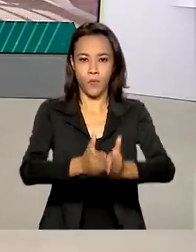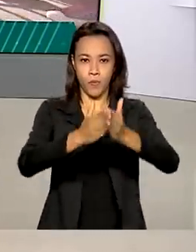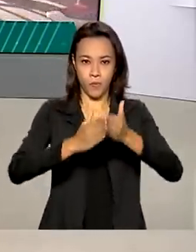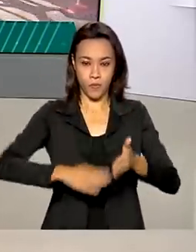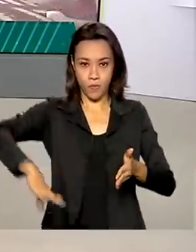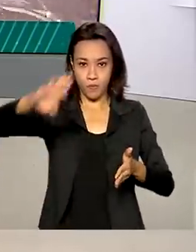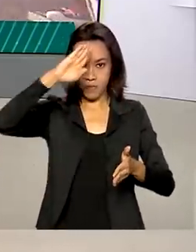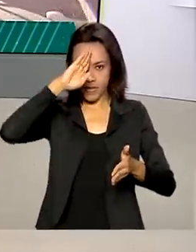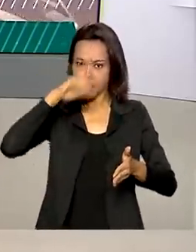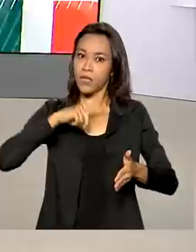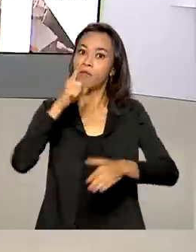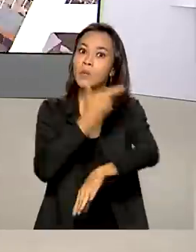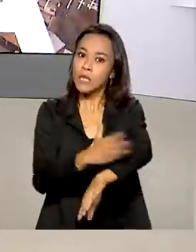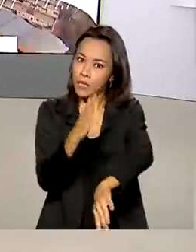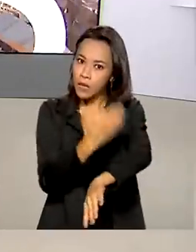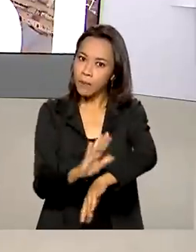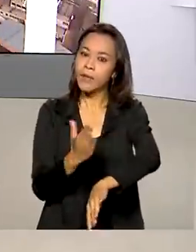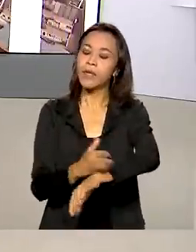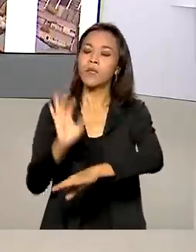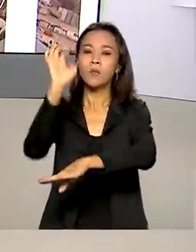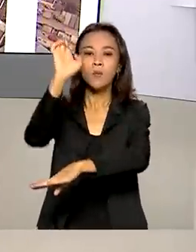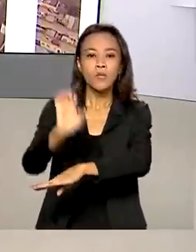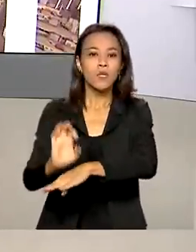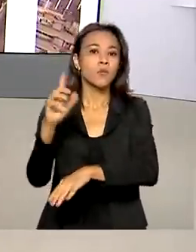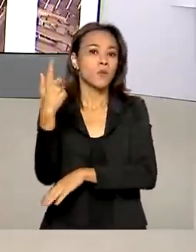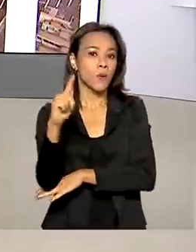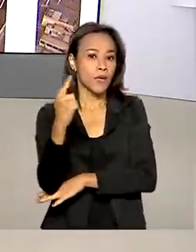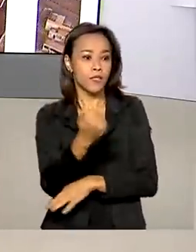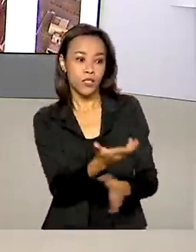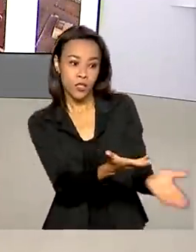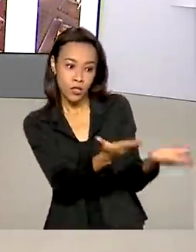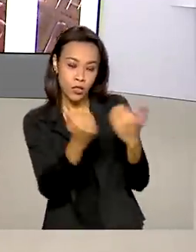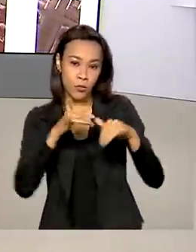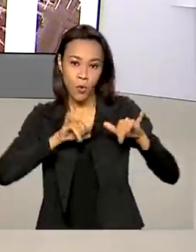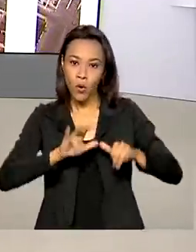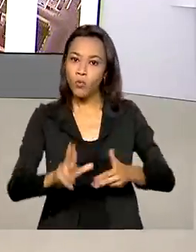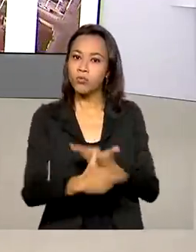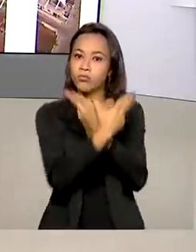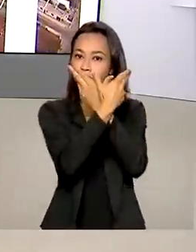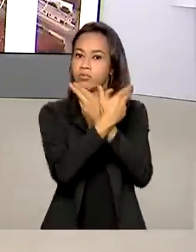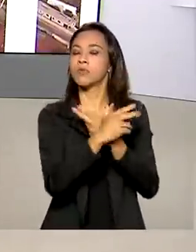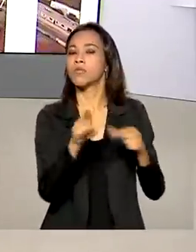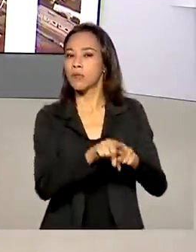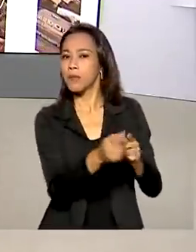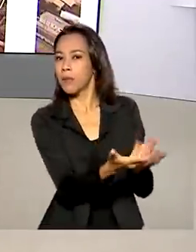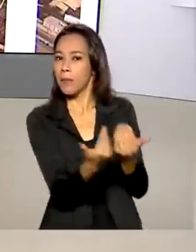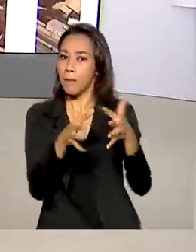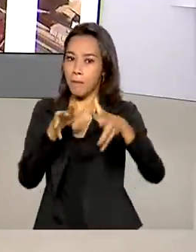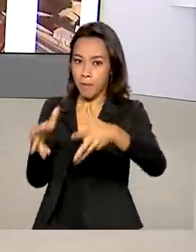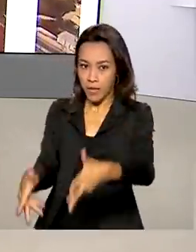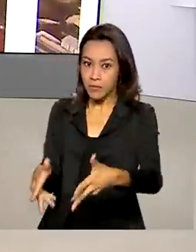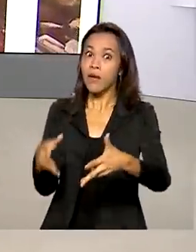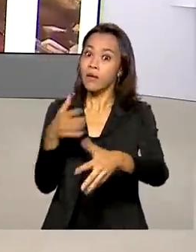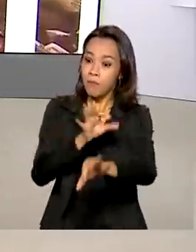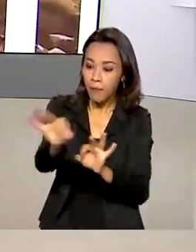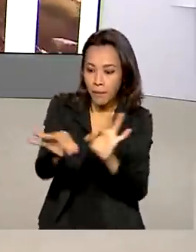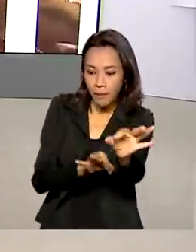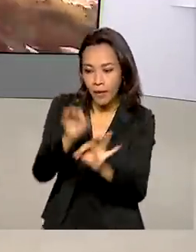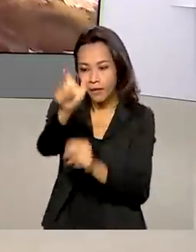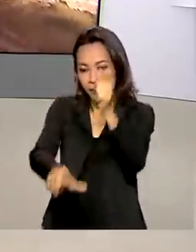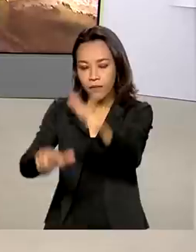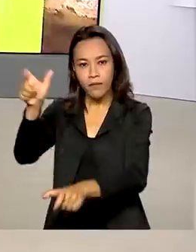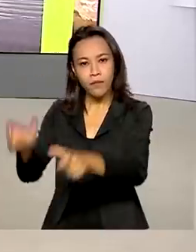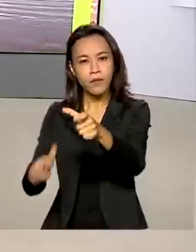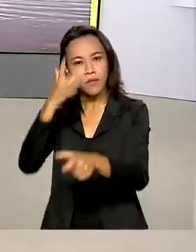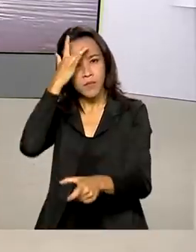Goiás e reuniu também o Exército e a Aeronáutica. A Operação Formosa prepara os militares para situações reais, como o